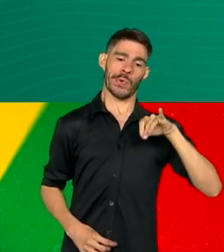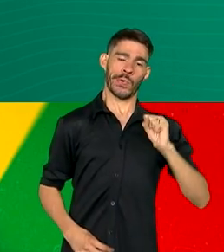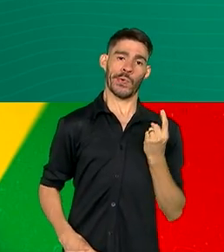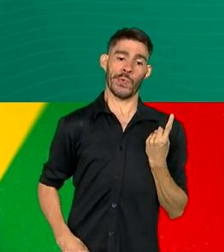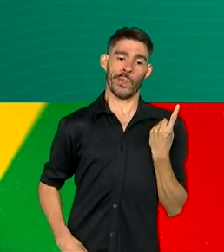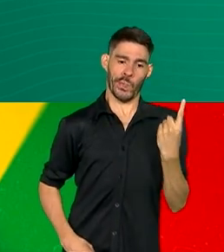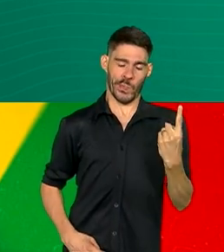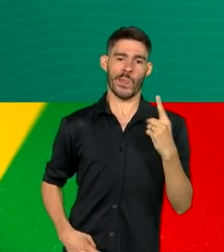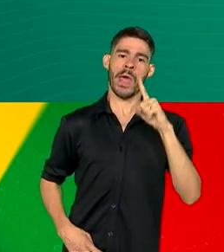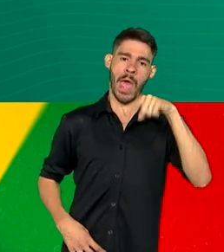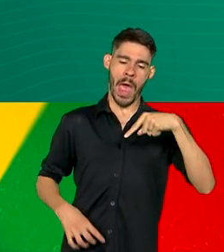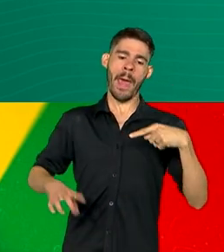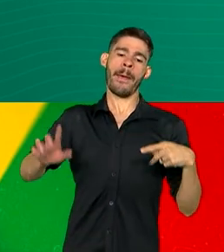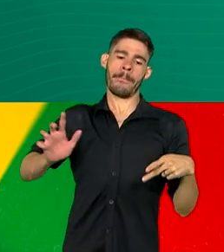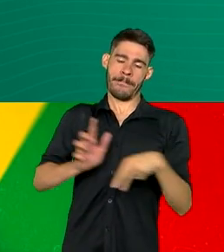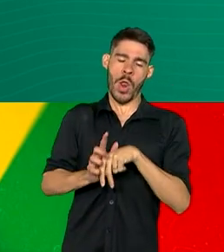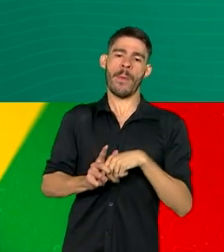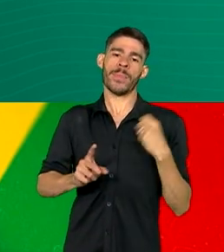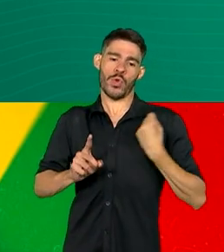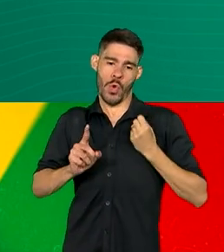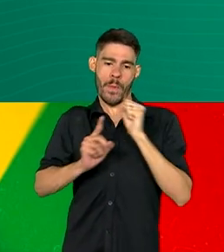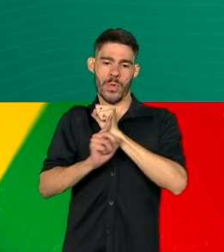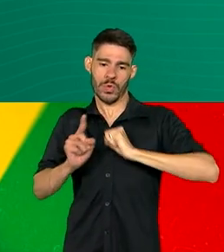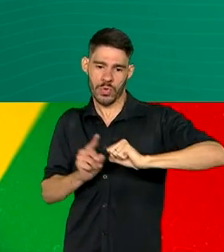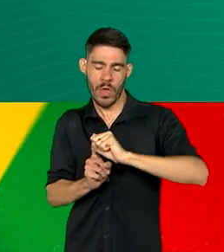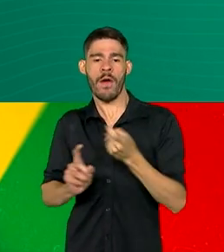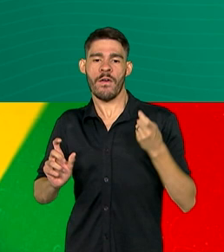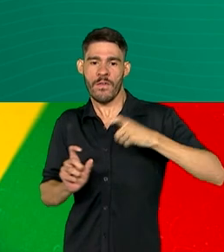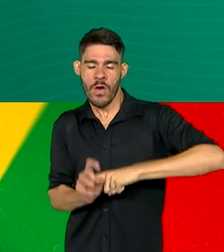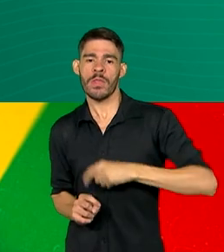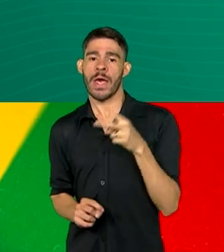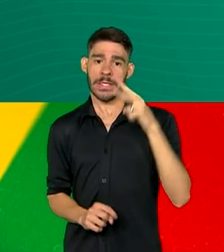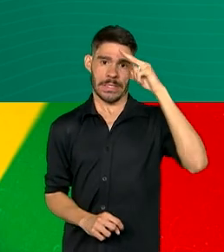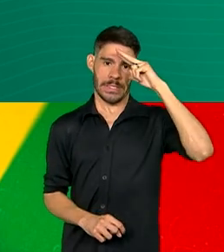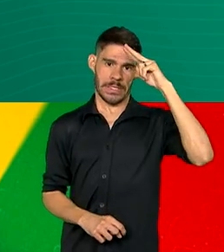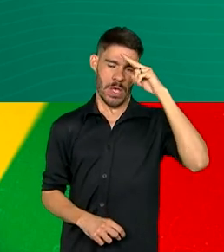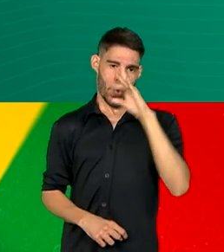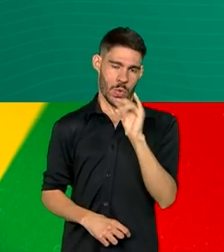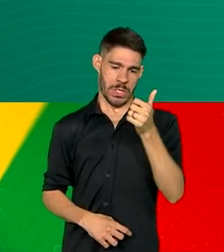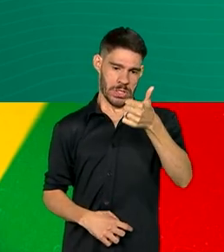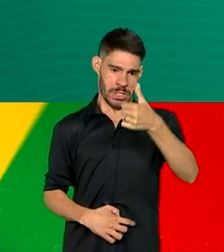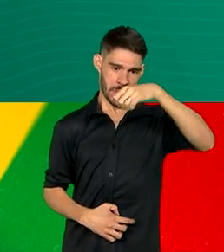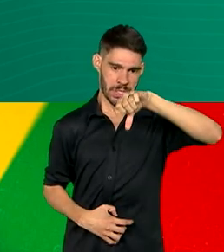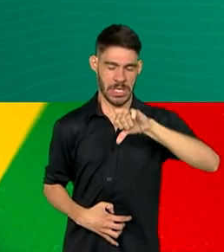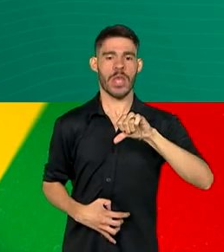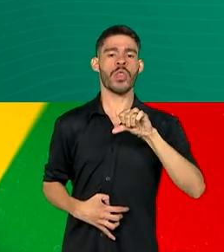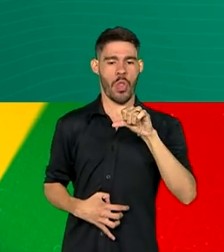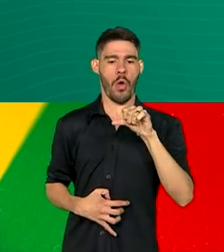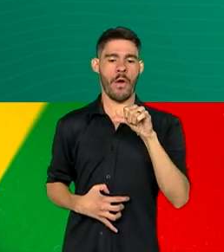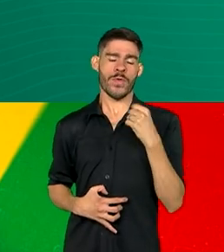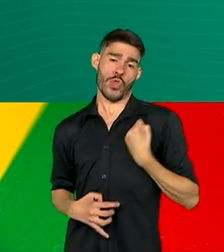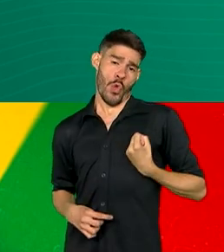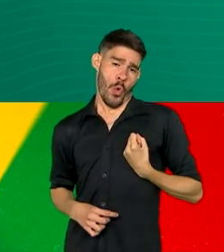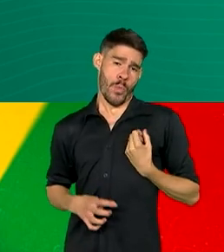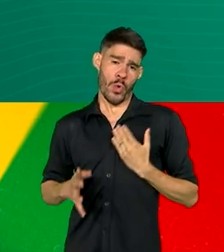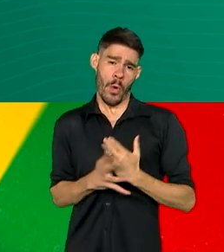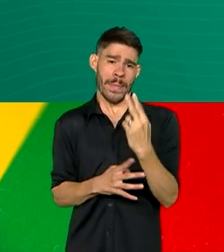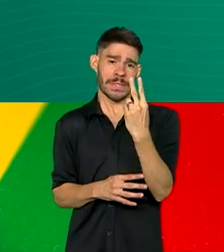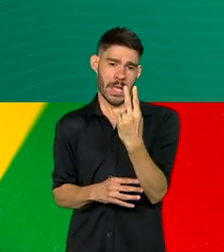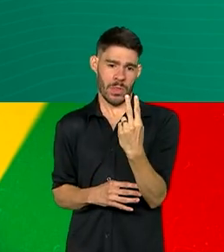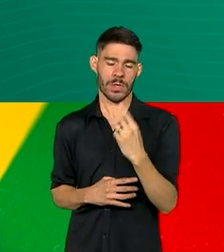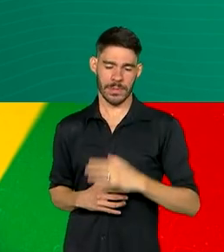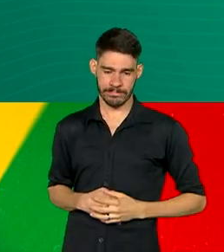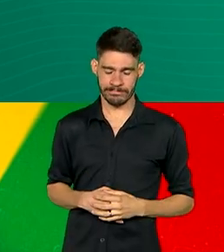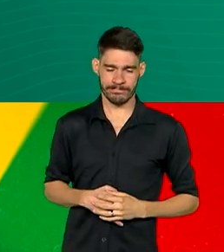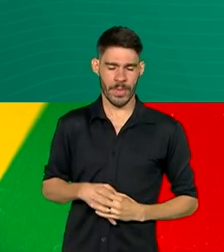o número de identificação social, e serão retomados na próxima segunda, dia 19, para aqueles com o NIS final 2. O